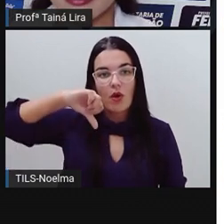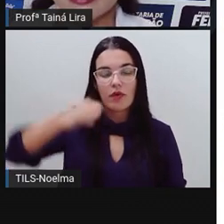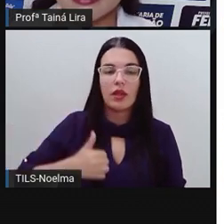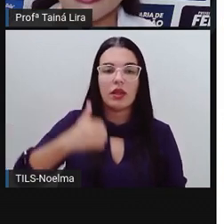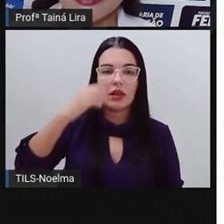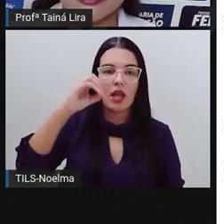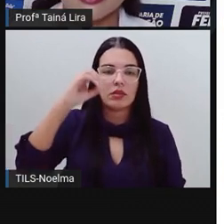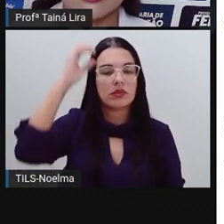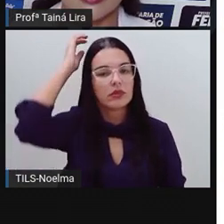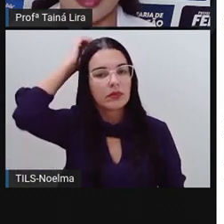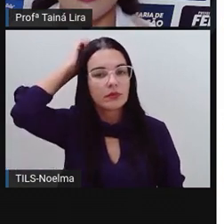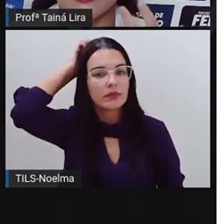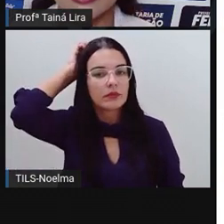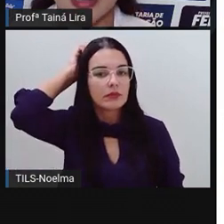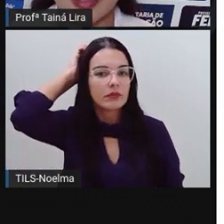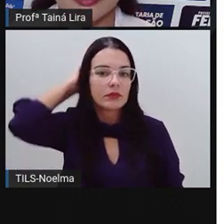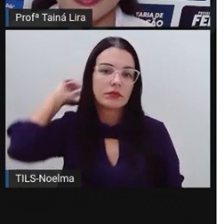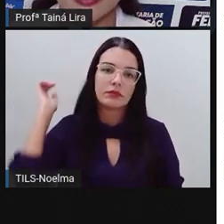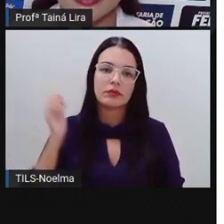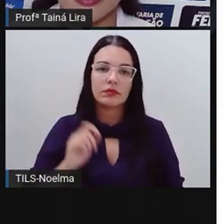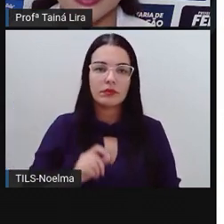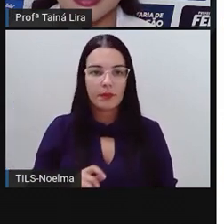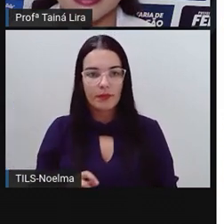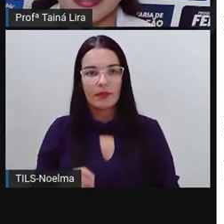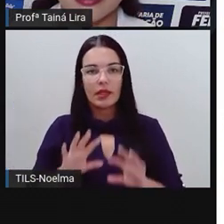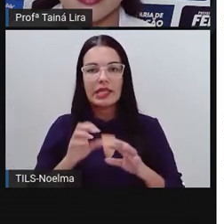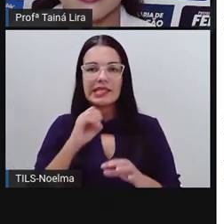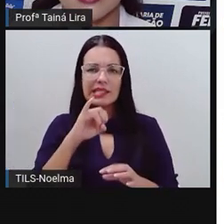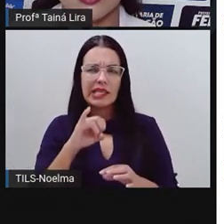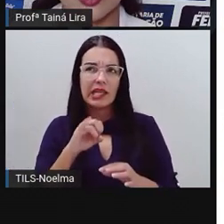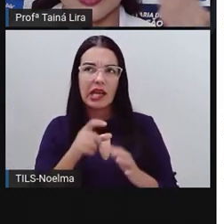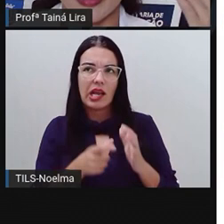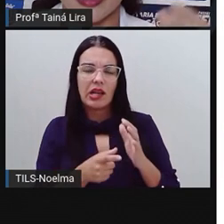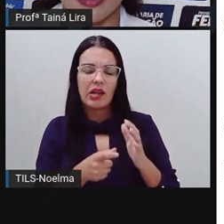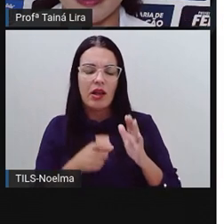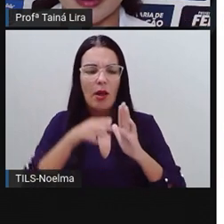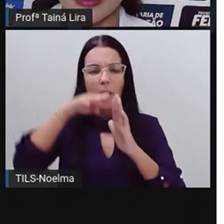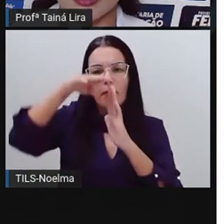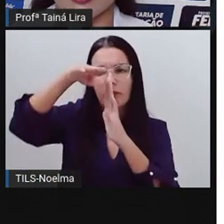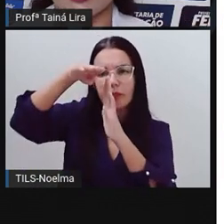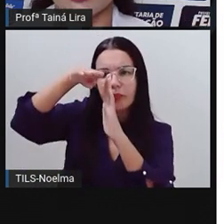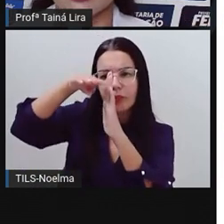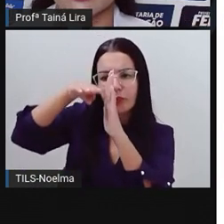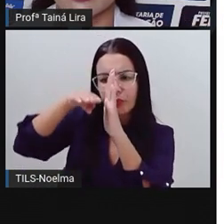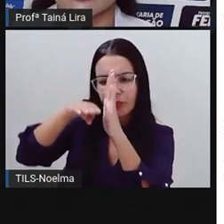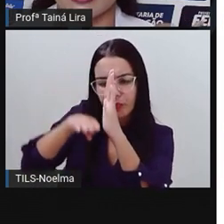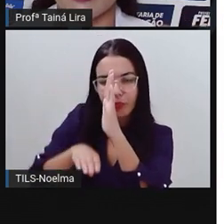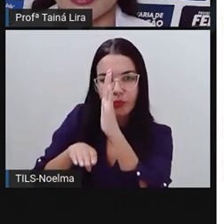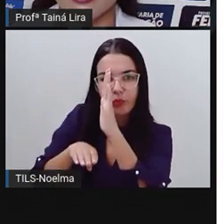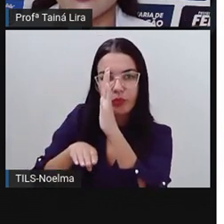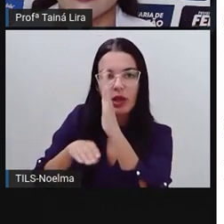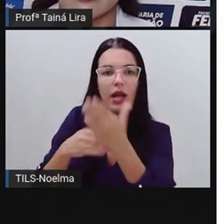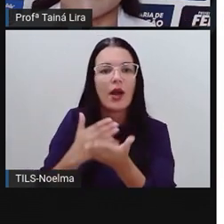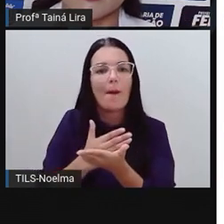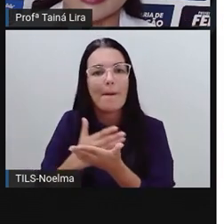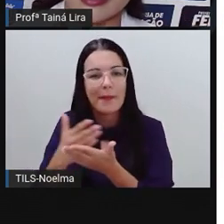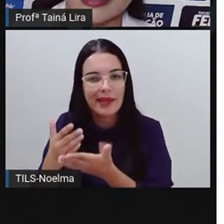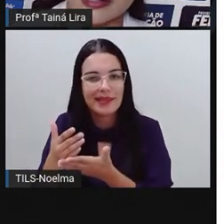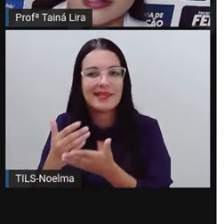tá? E se fosse ao contrário, pró na ordem decrescente, do maior para o menor. Então, ó,